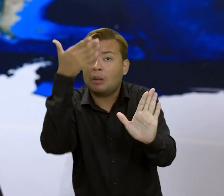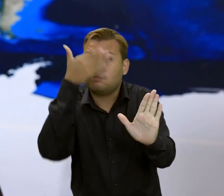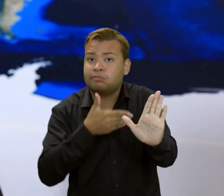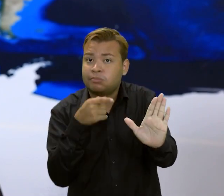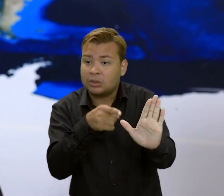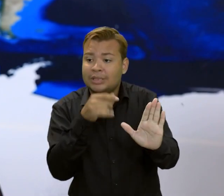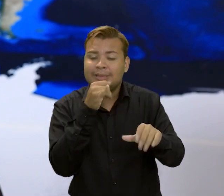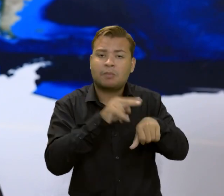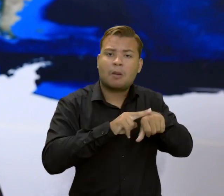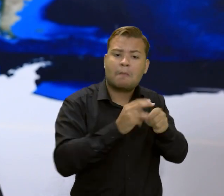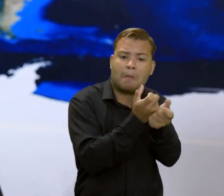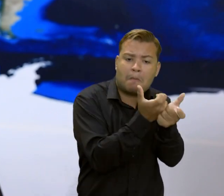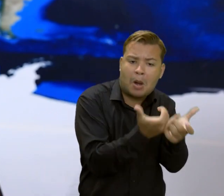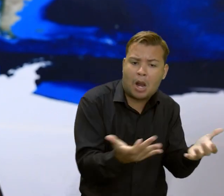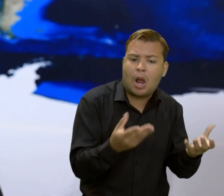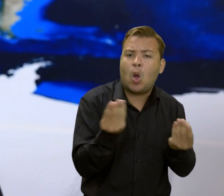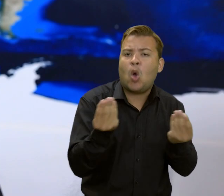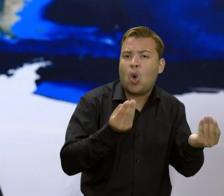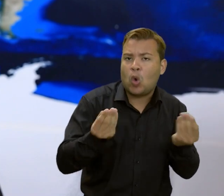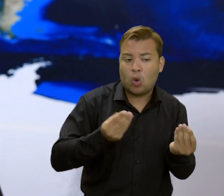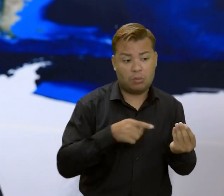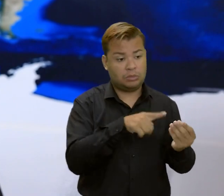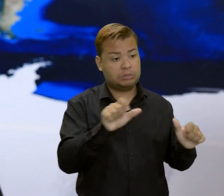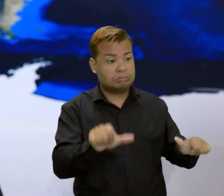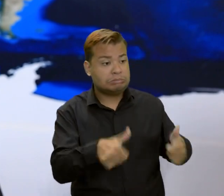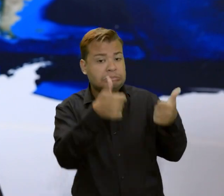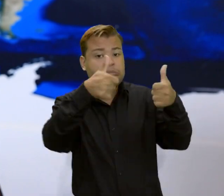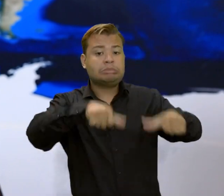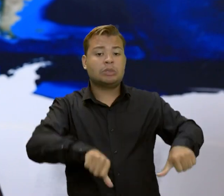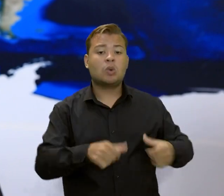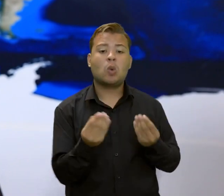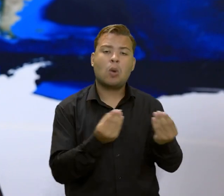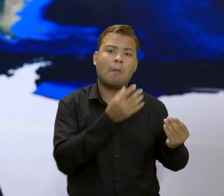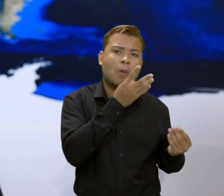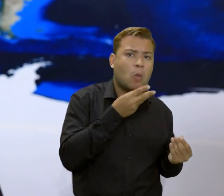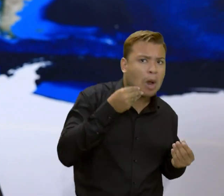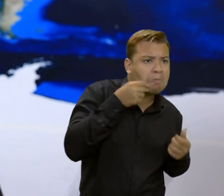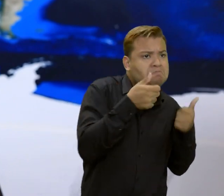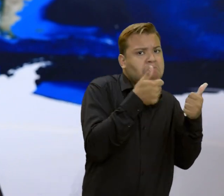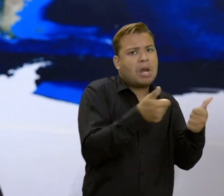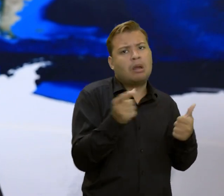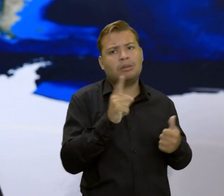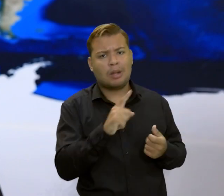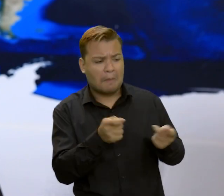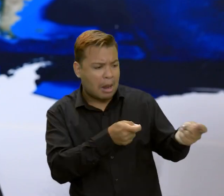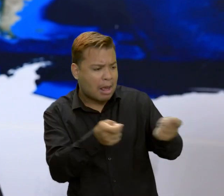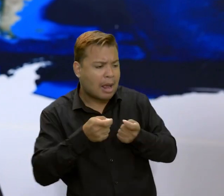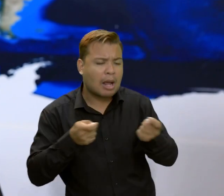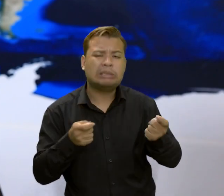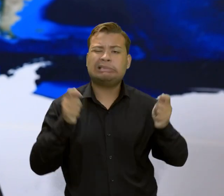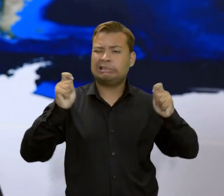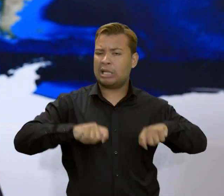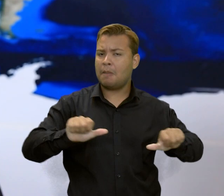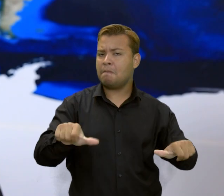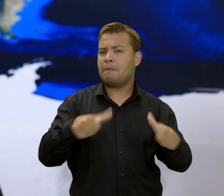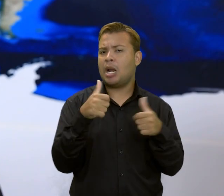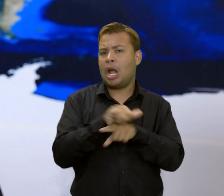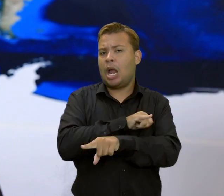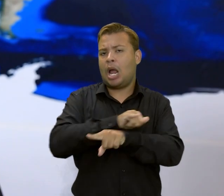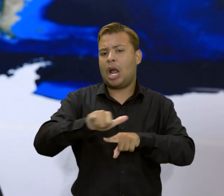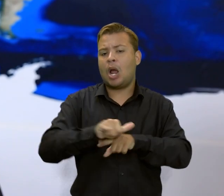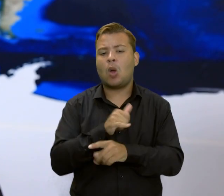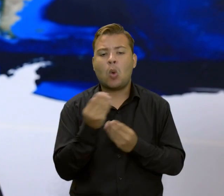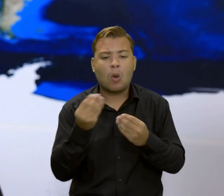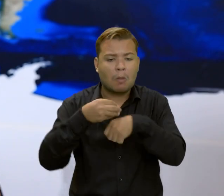pastagem, mostrar para ele como está essa pastagem, se ela está melhor manejada, se ele poderia utilizar melhor essa pastagem,